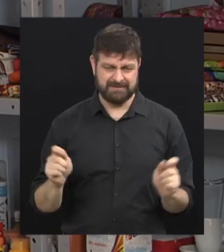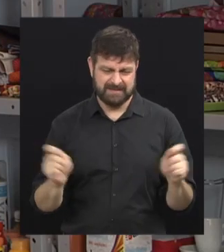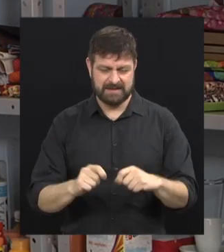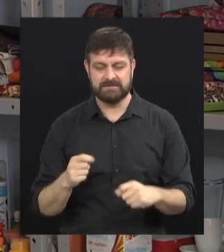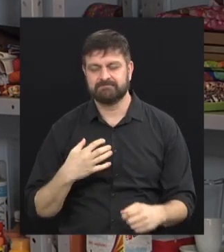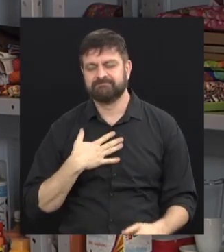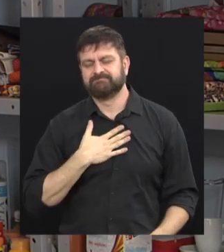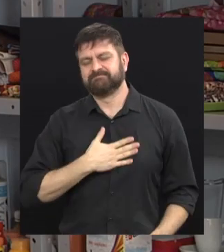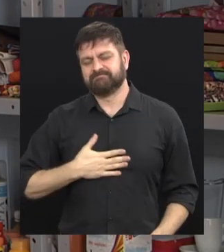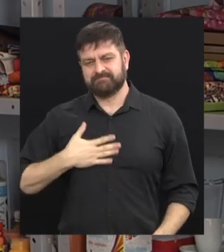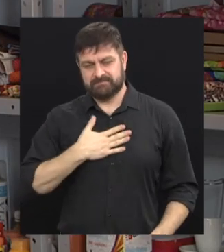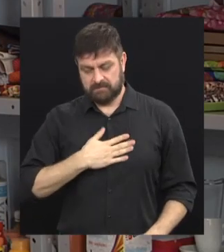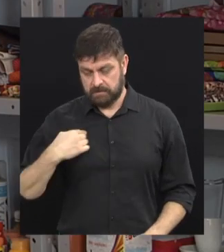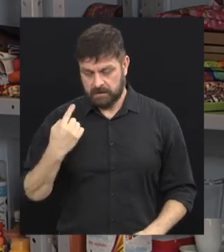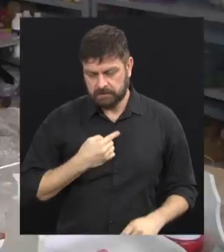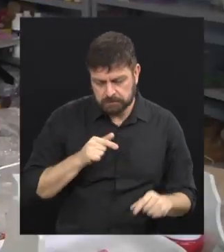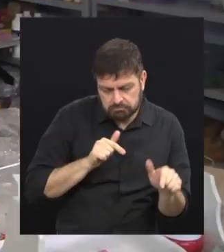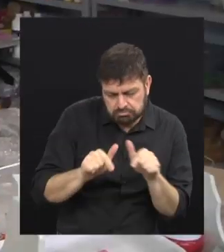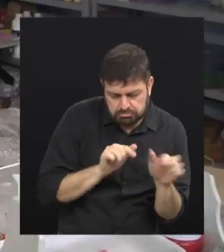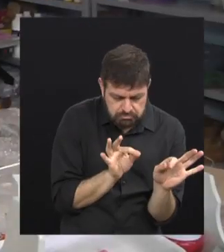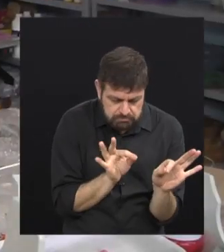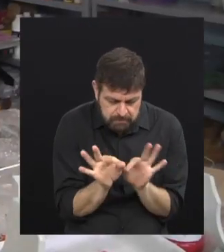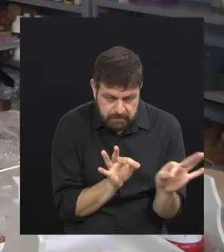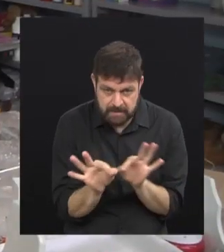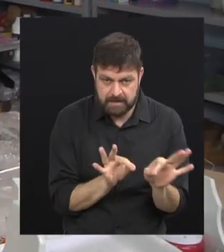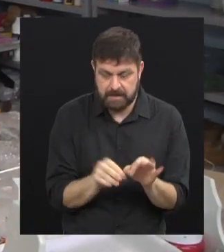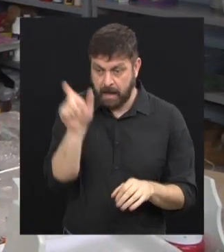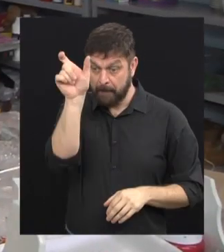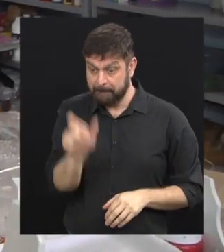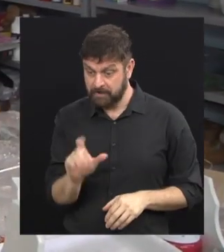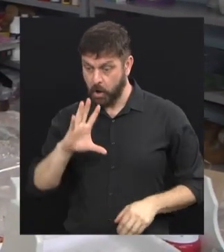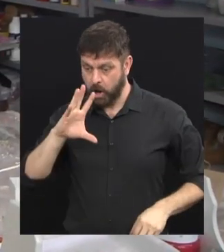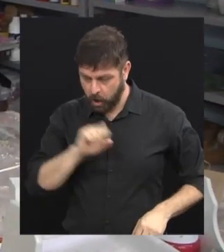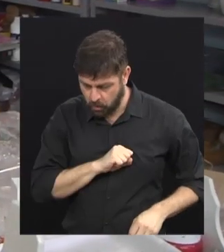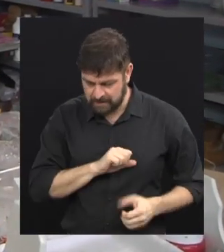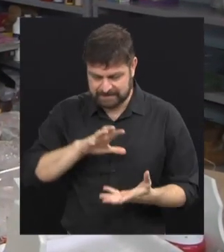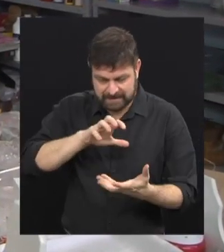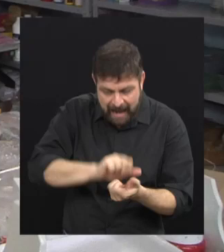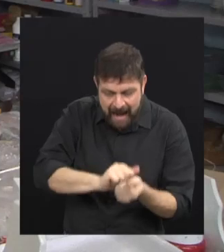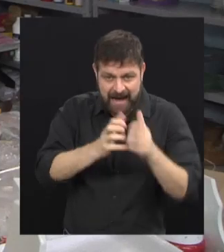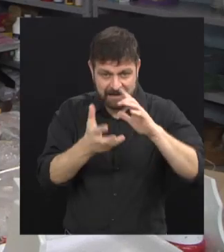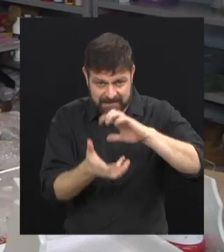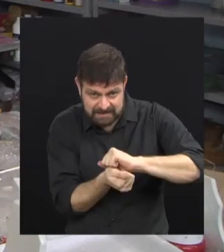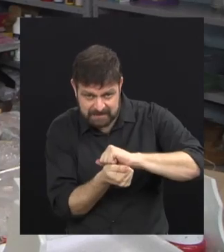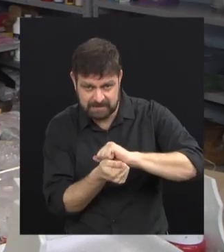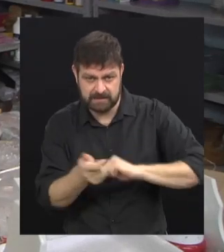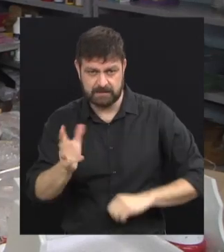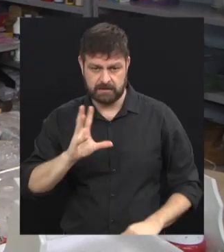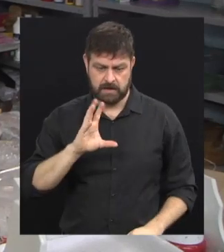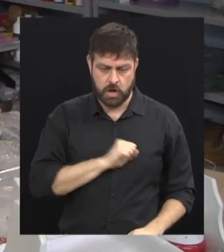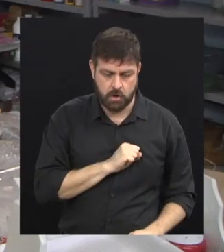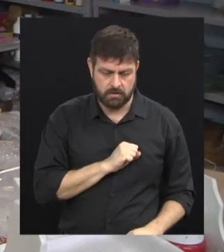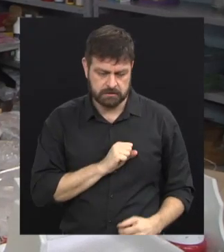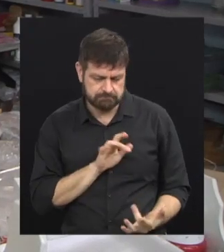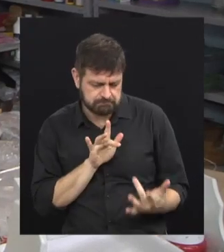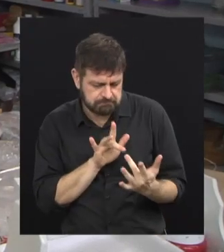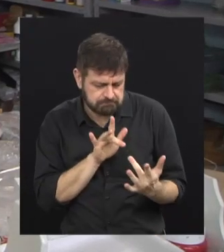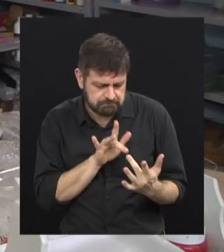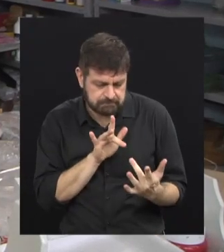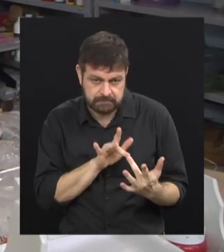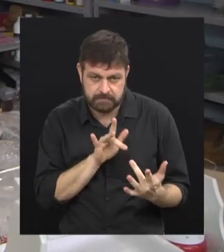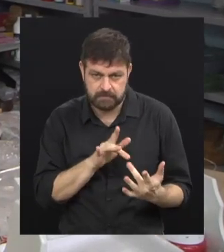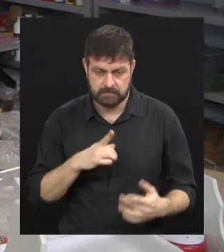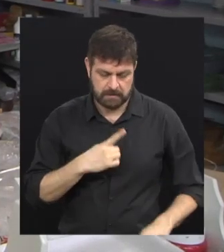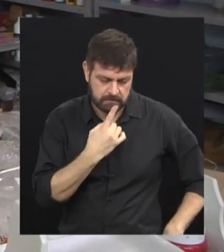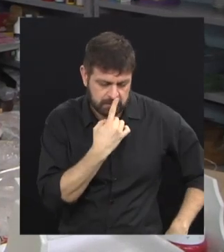um lazer, assim, para a gente estar fazendo, né? A pessoa que gosta realmente do artesanato, que é envolvida, ela